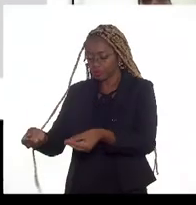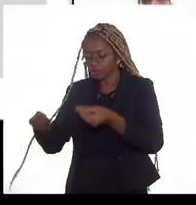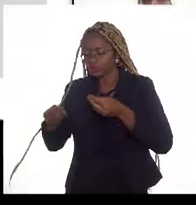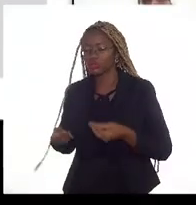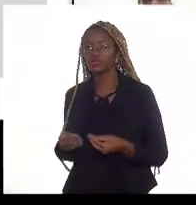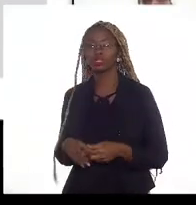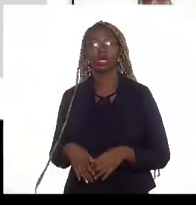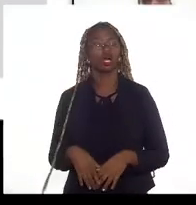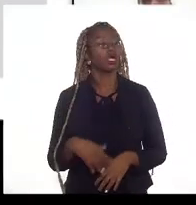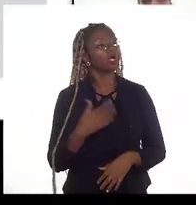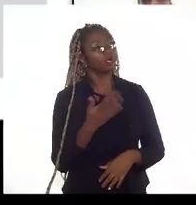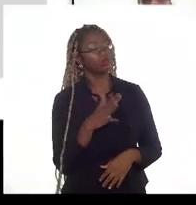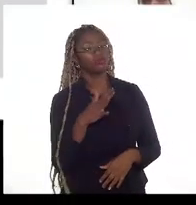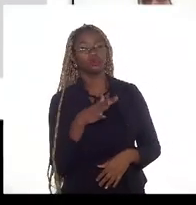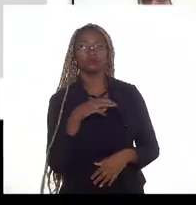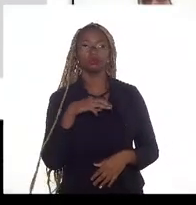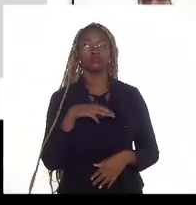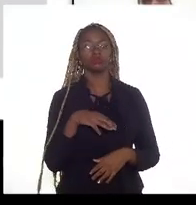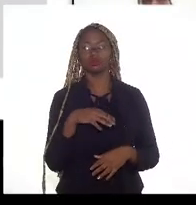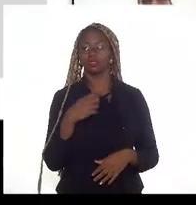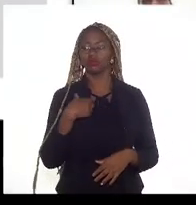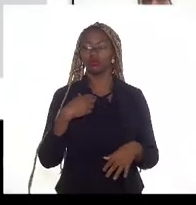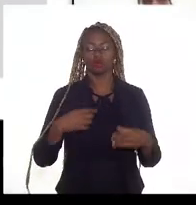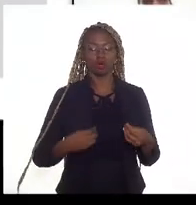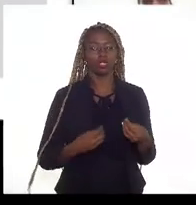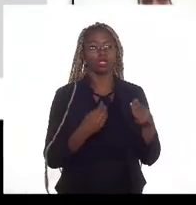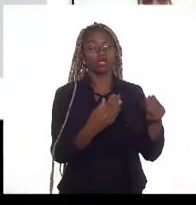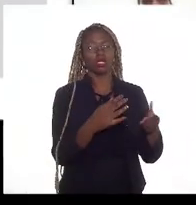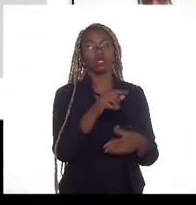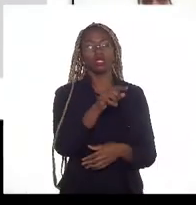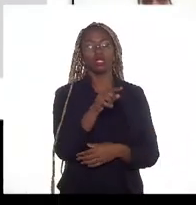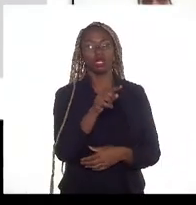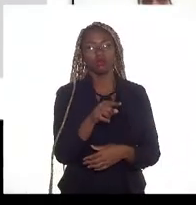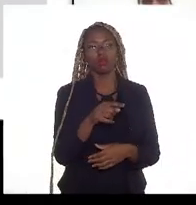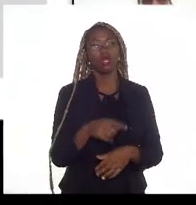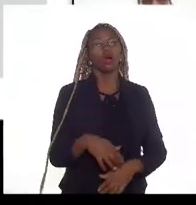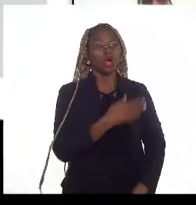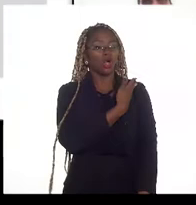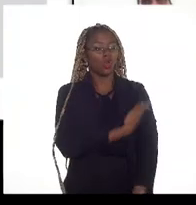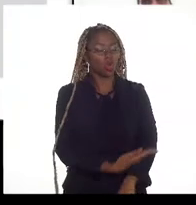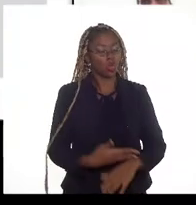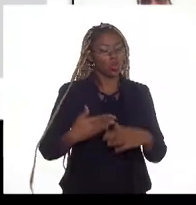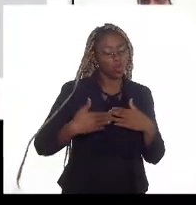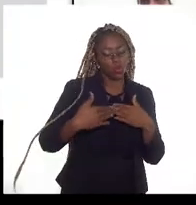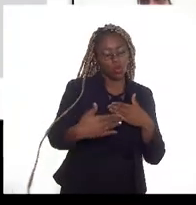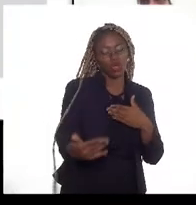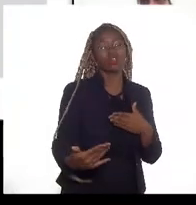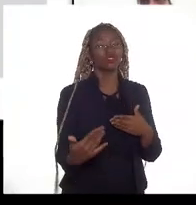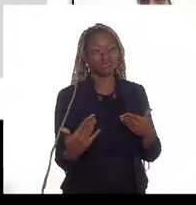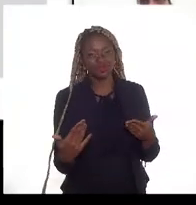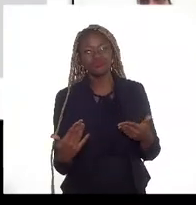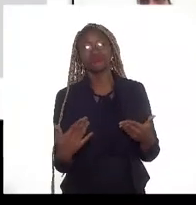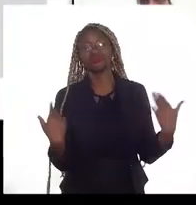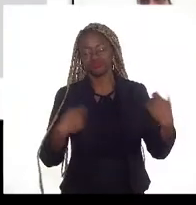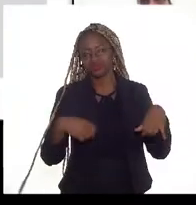para apresentar. mas é uma rotina que ela é bastante realizada.